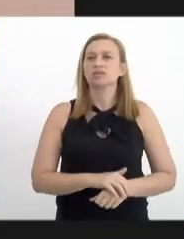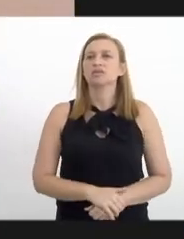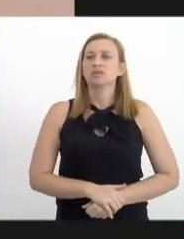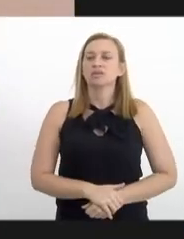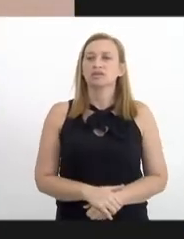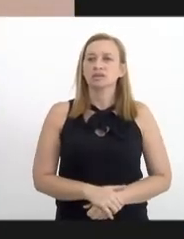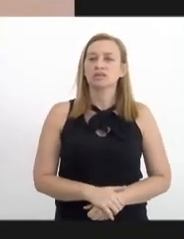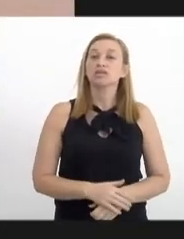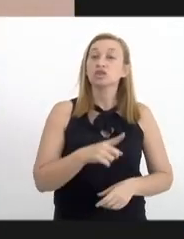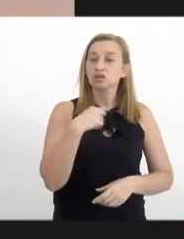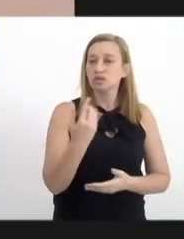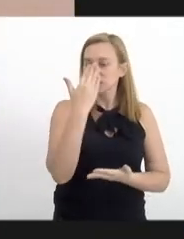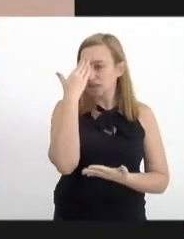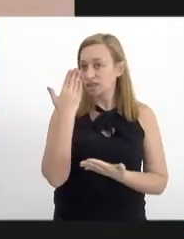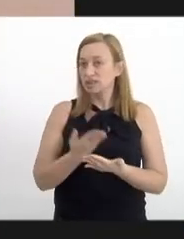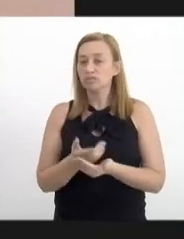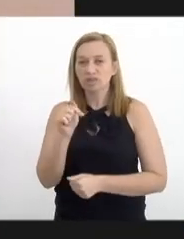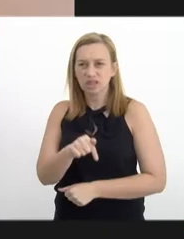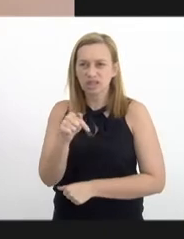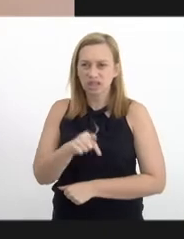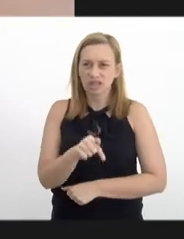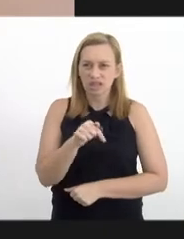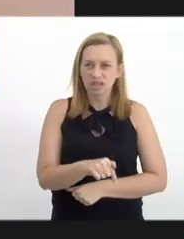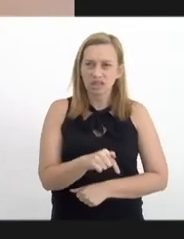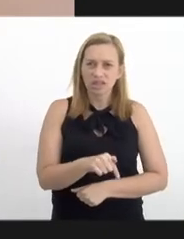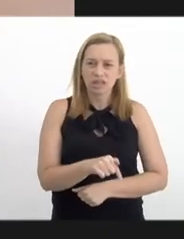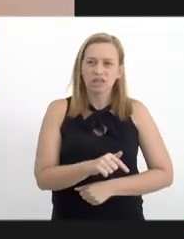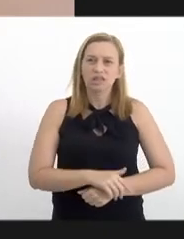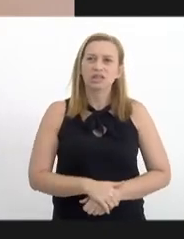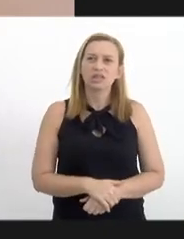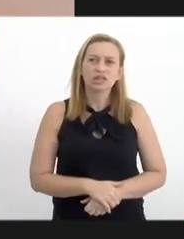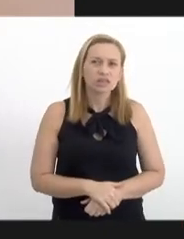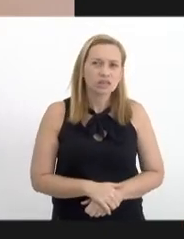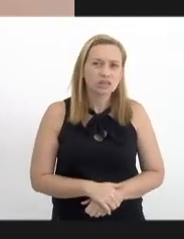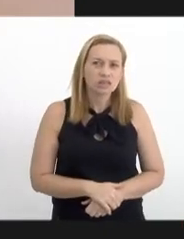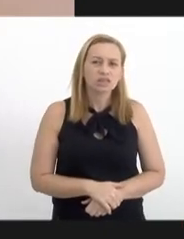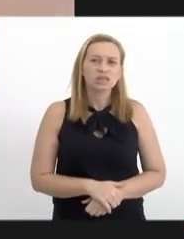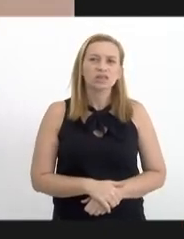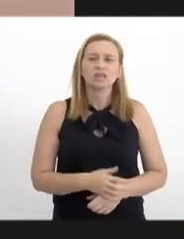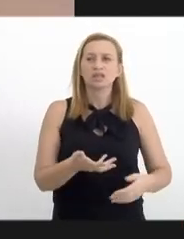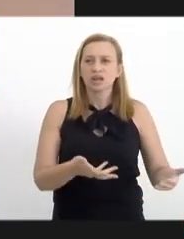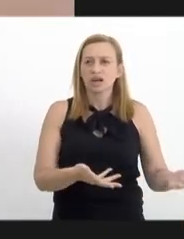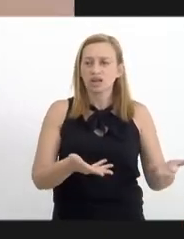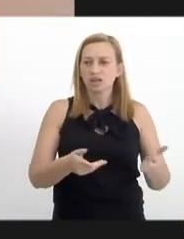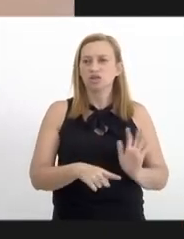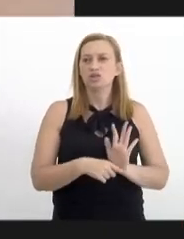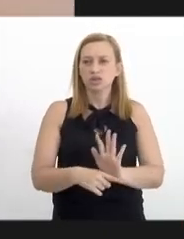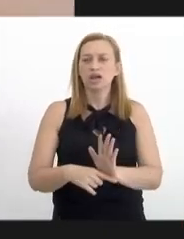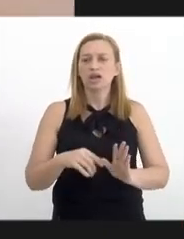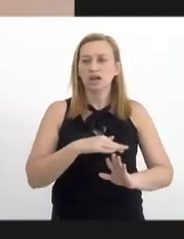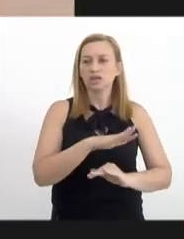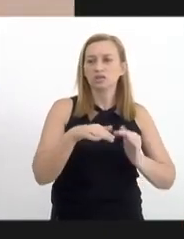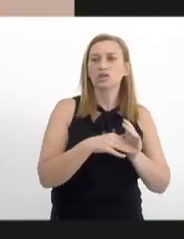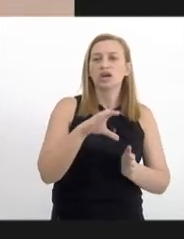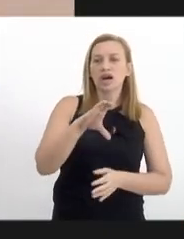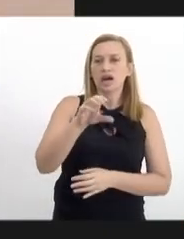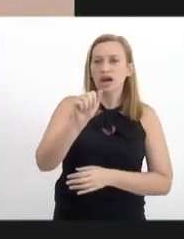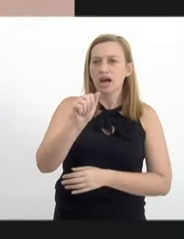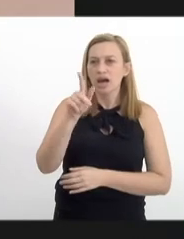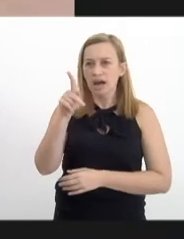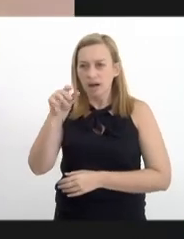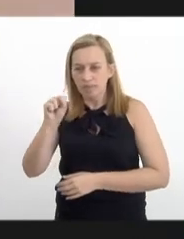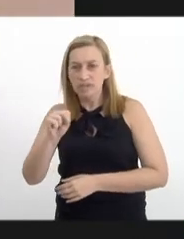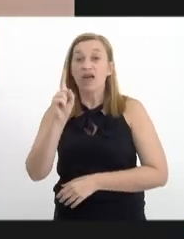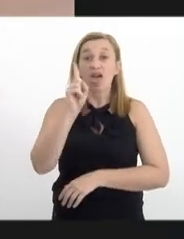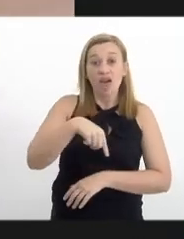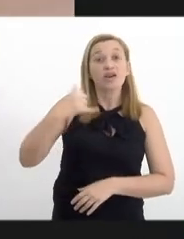Nós acreditamos aqui que a política pública ela deve servir a todos, então o CAPS é muito importante, certamente,